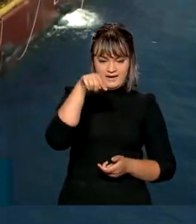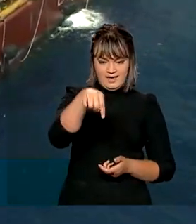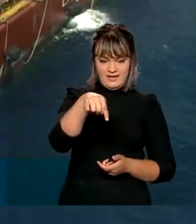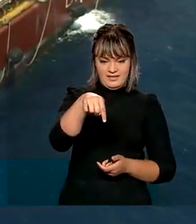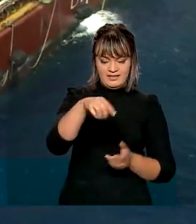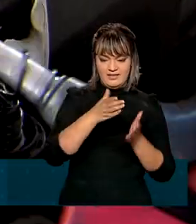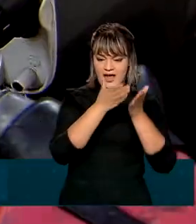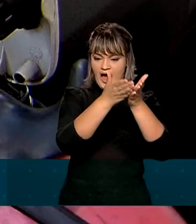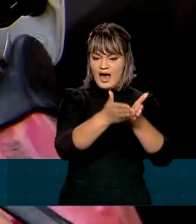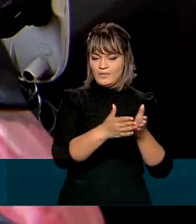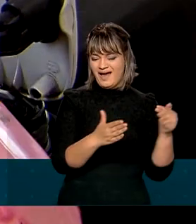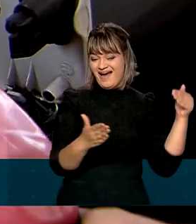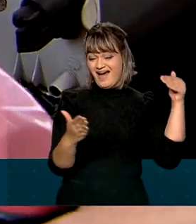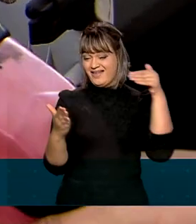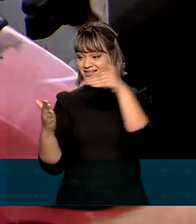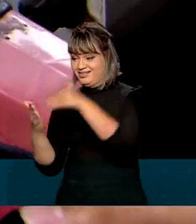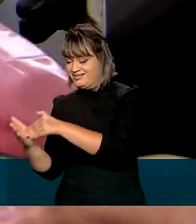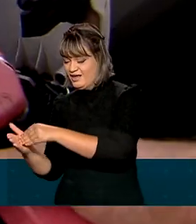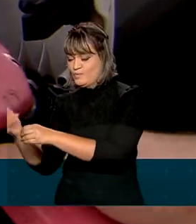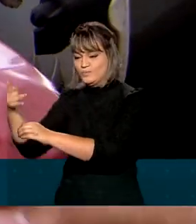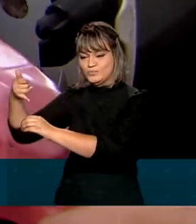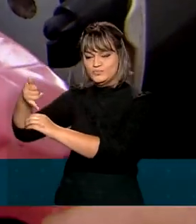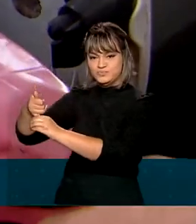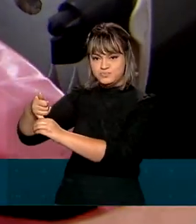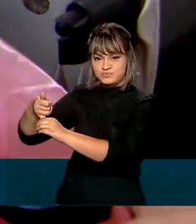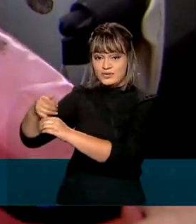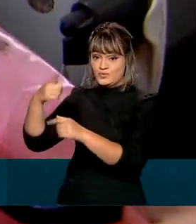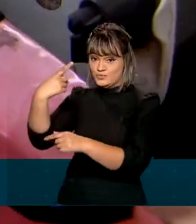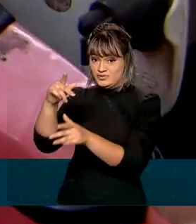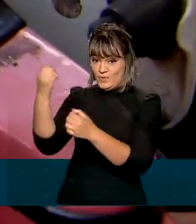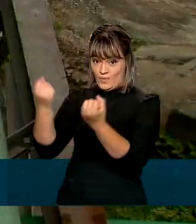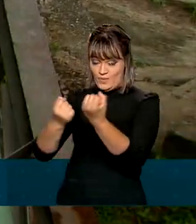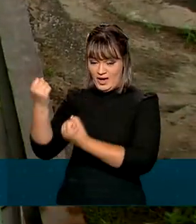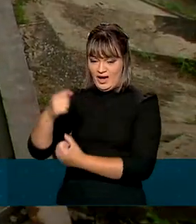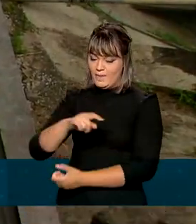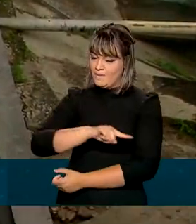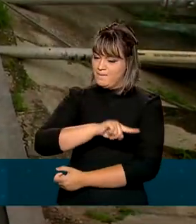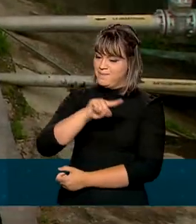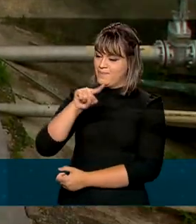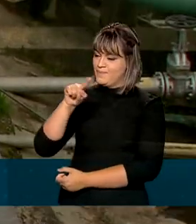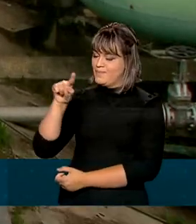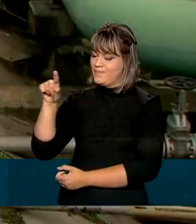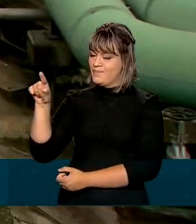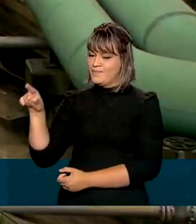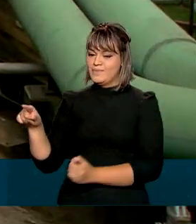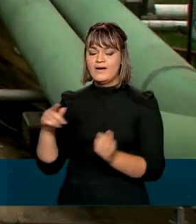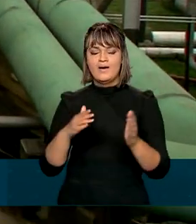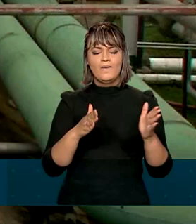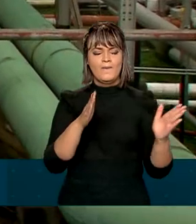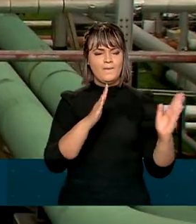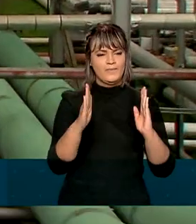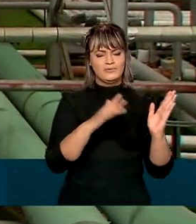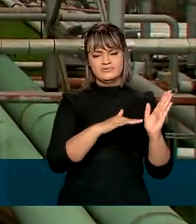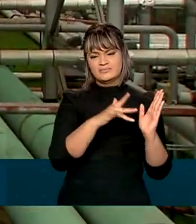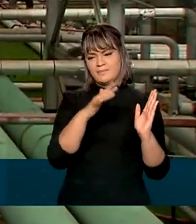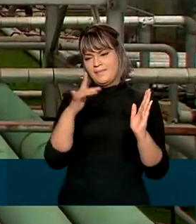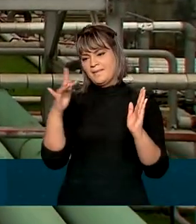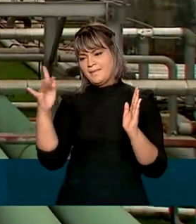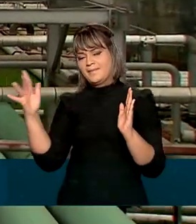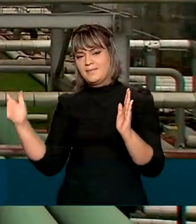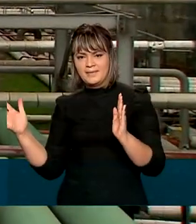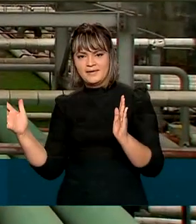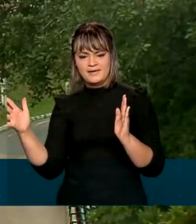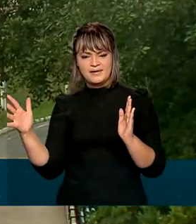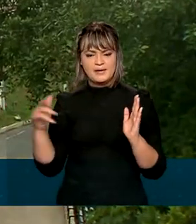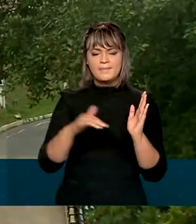em alto mar até virar combustível no carro das pessoas, a gasolina percorre um longo caminho. E